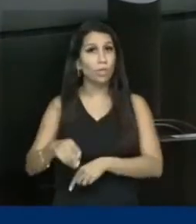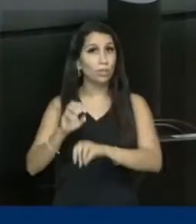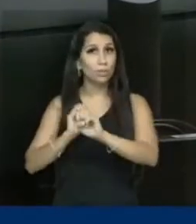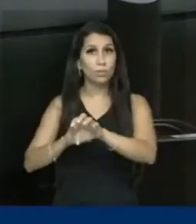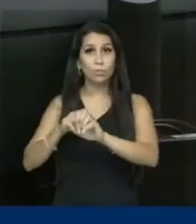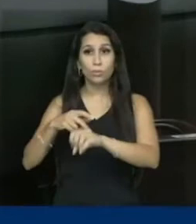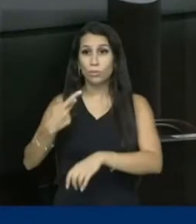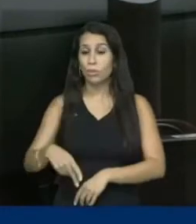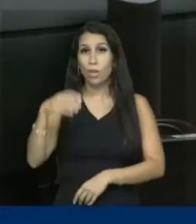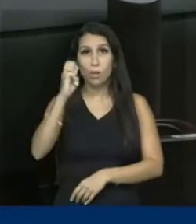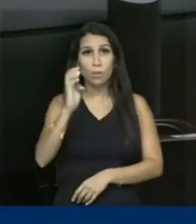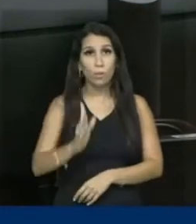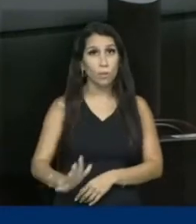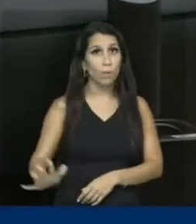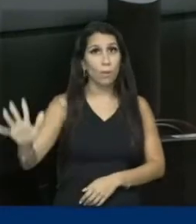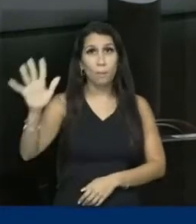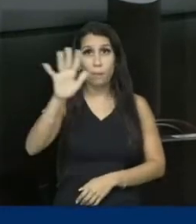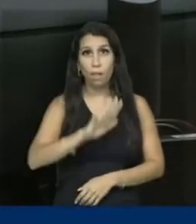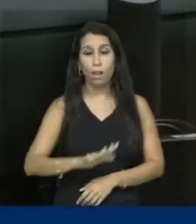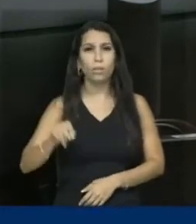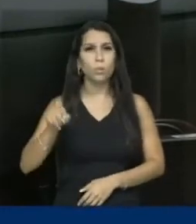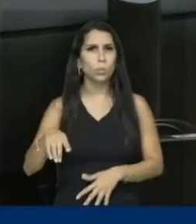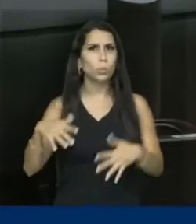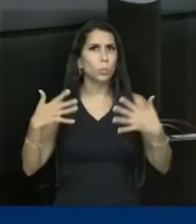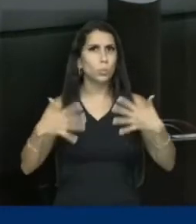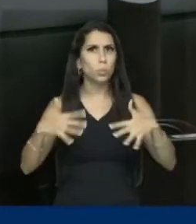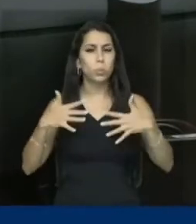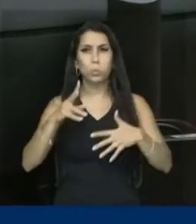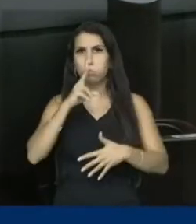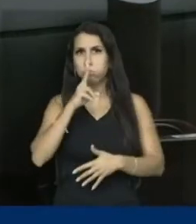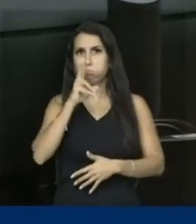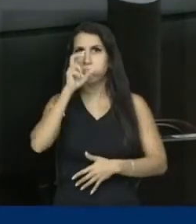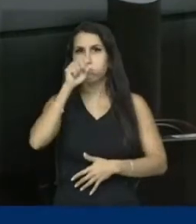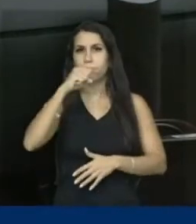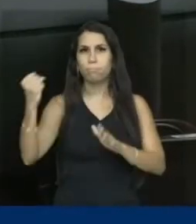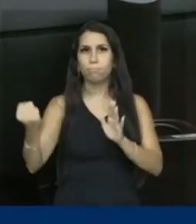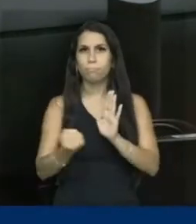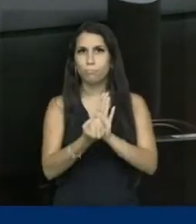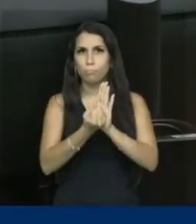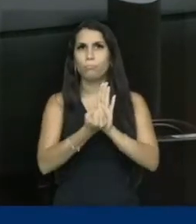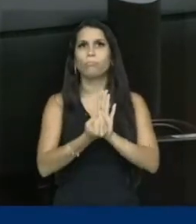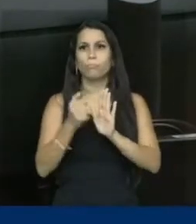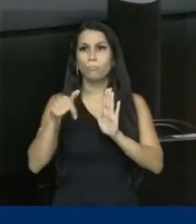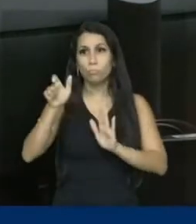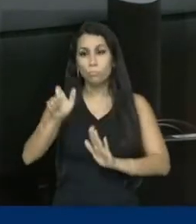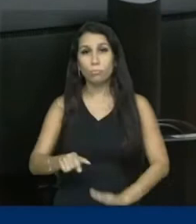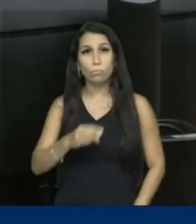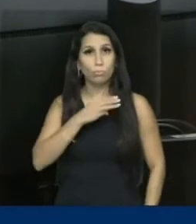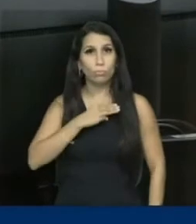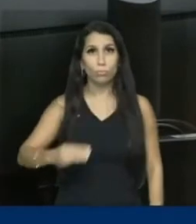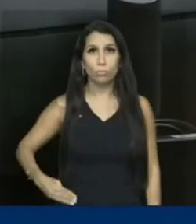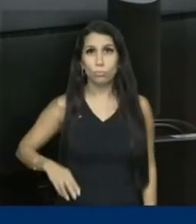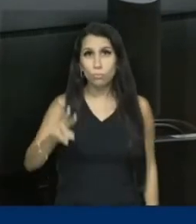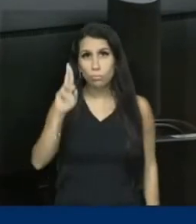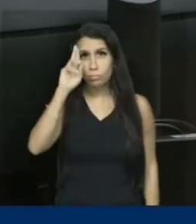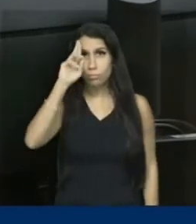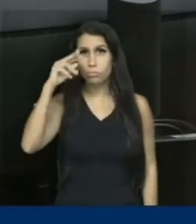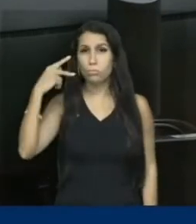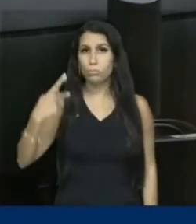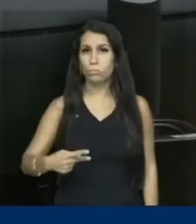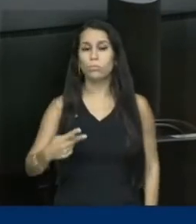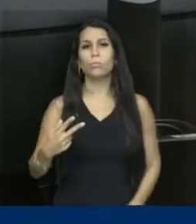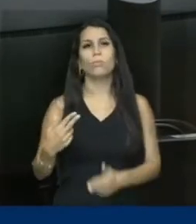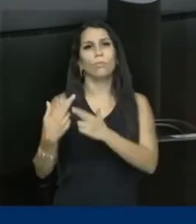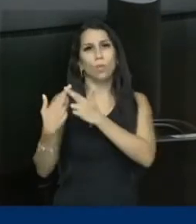todo o país. Trata-se de declarações carregadas pelo simbolismo da autoridade máxima ocupante do cargo